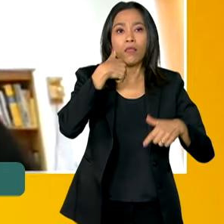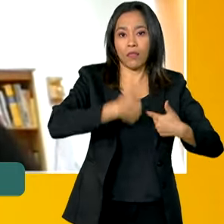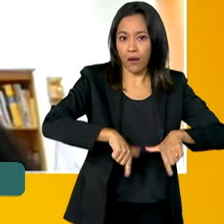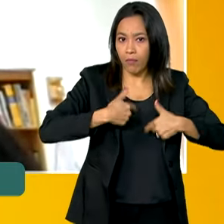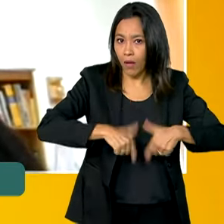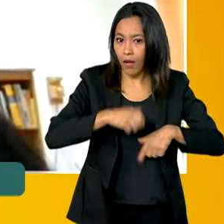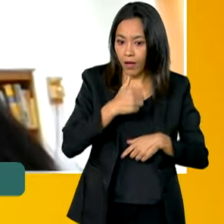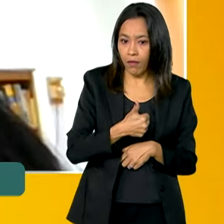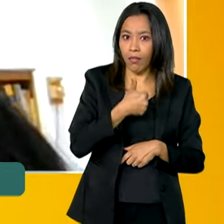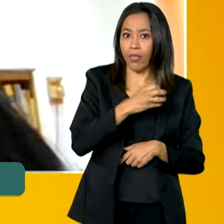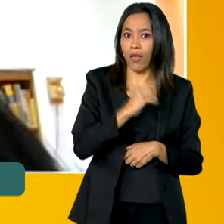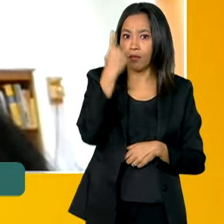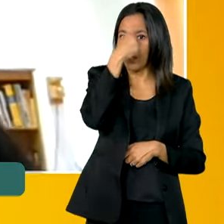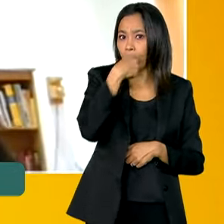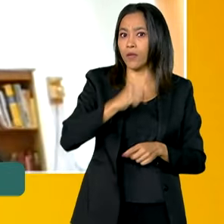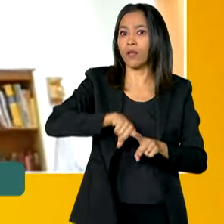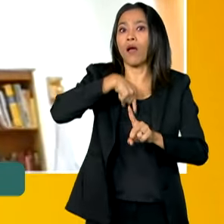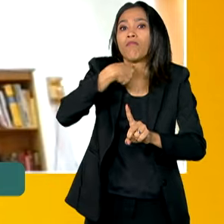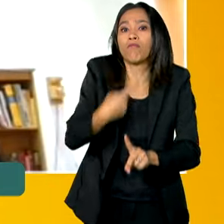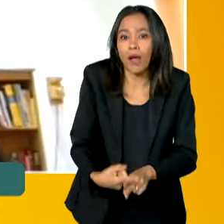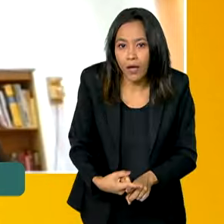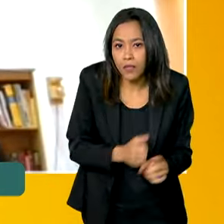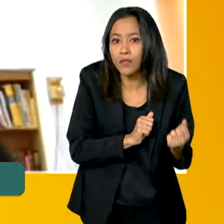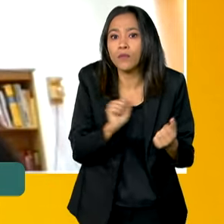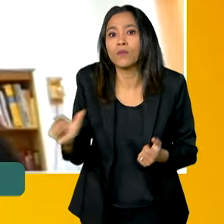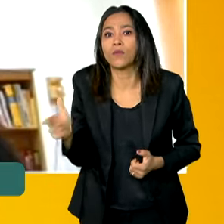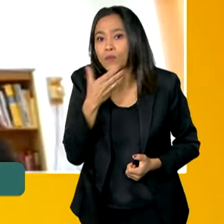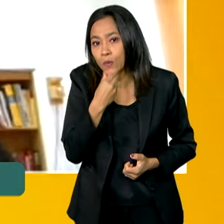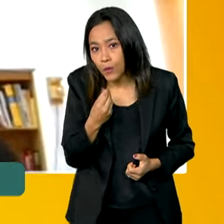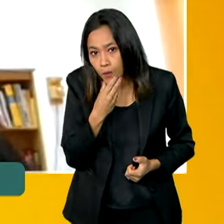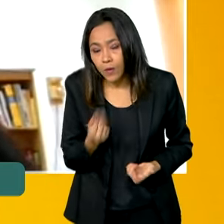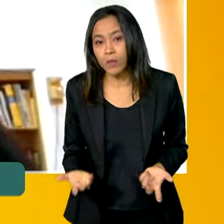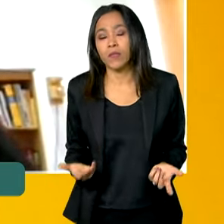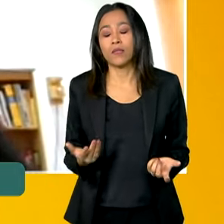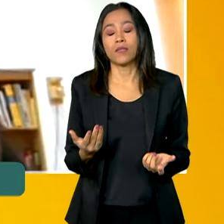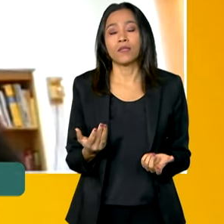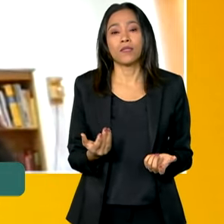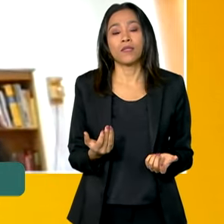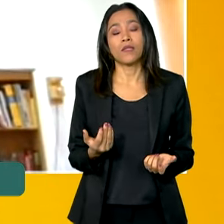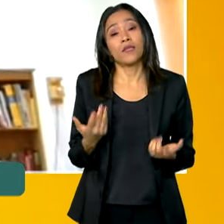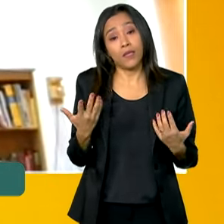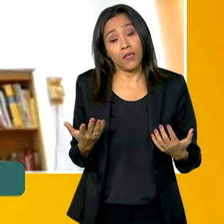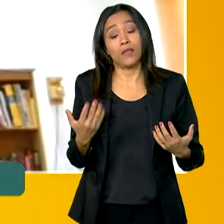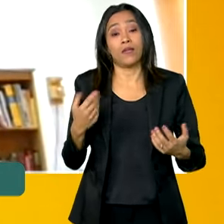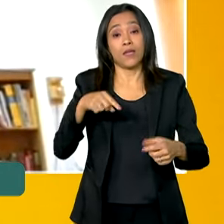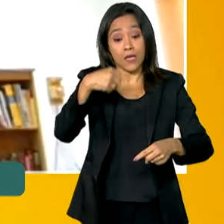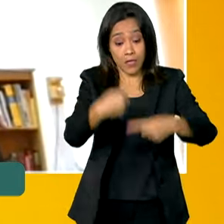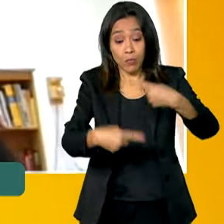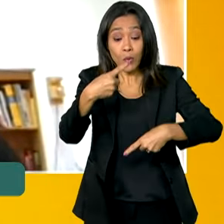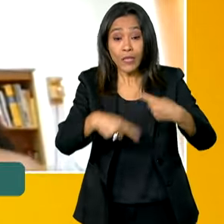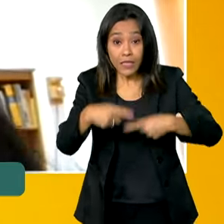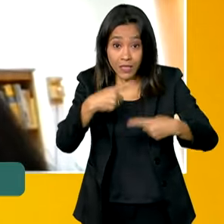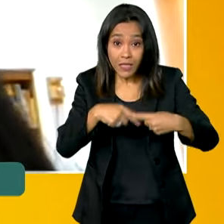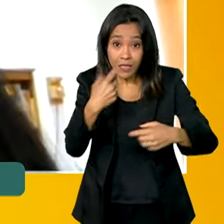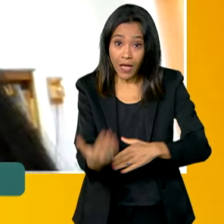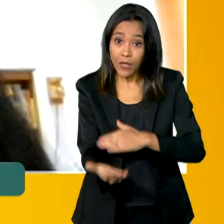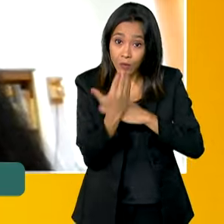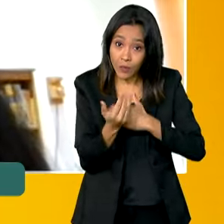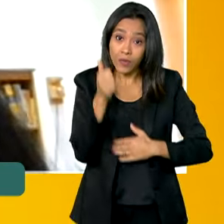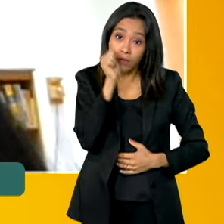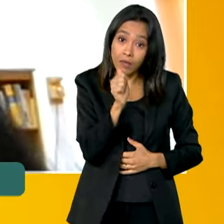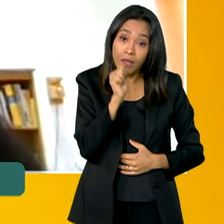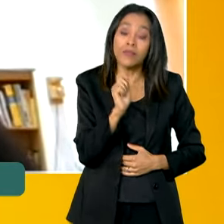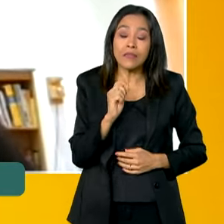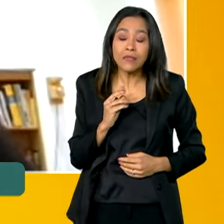média de 10 horas a mais por semana em relação aos homens, e a partir dessas políticas de cuidado, você consegue também